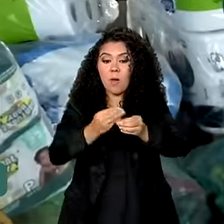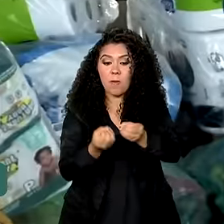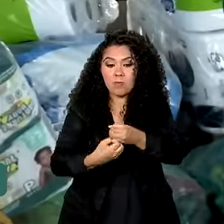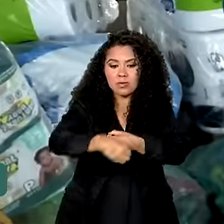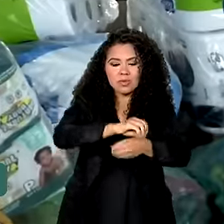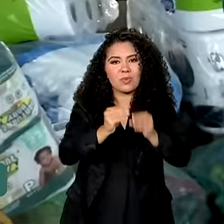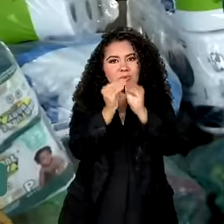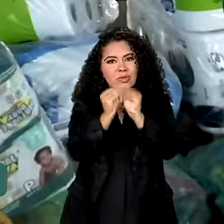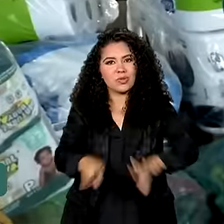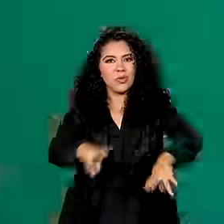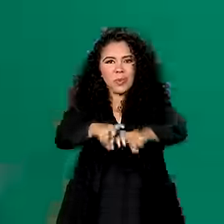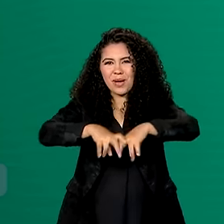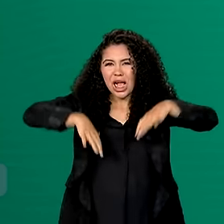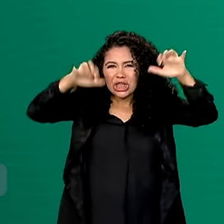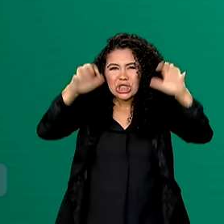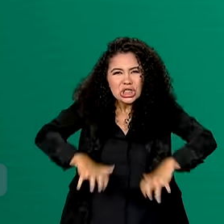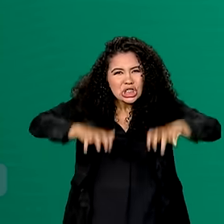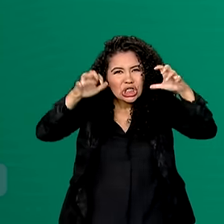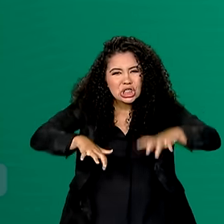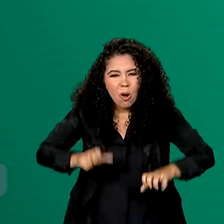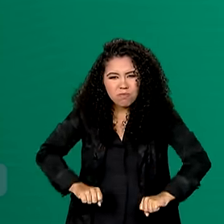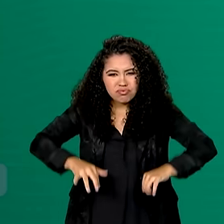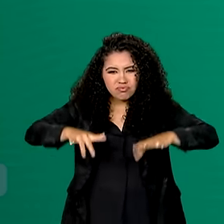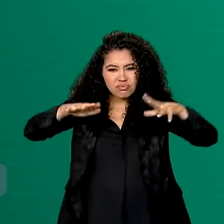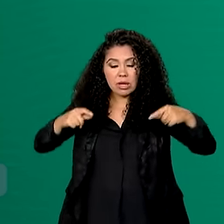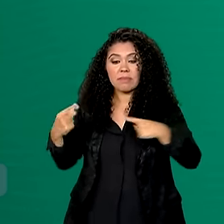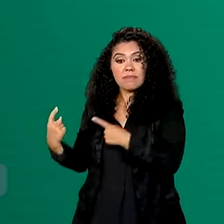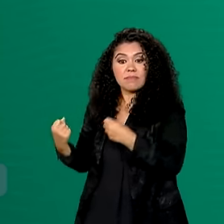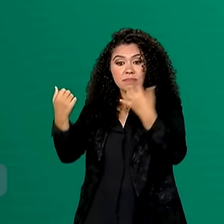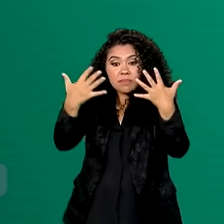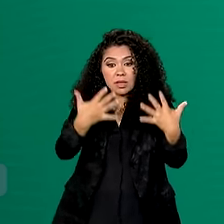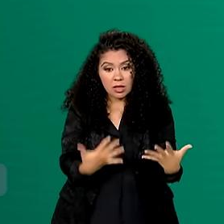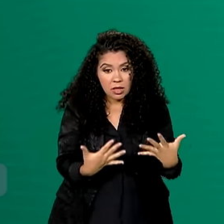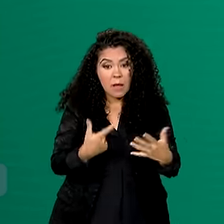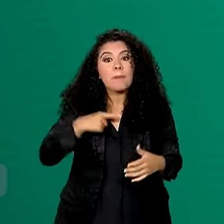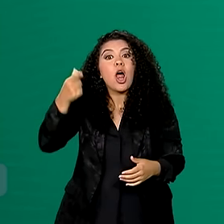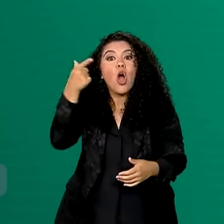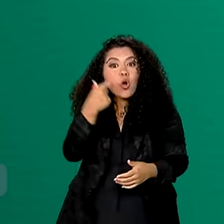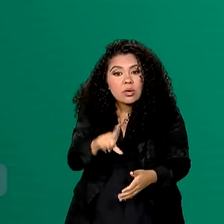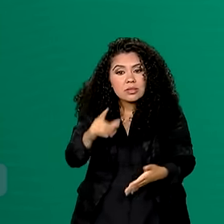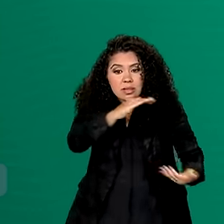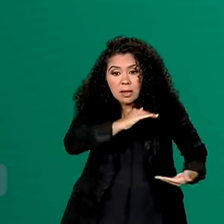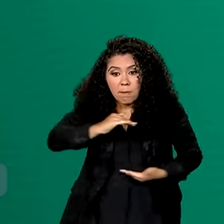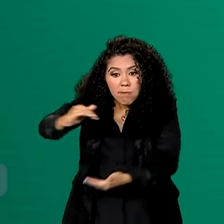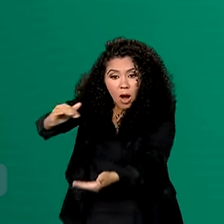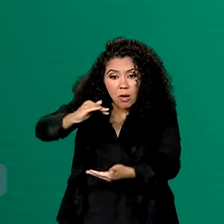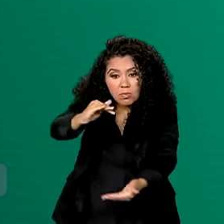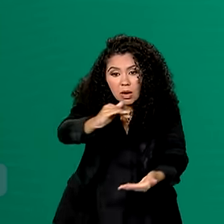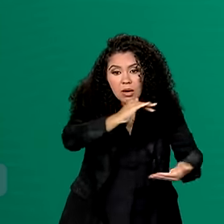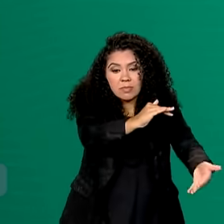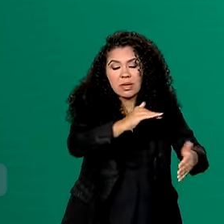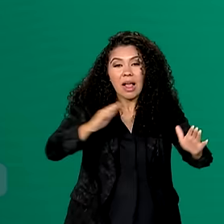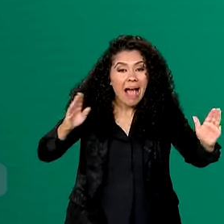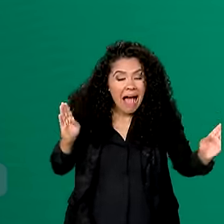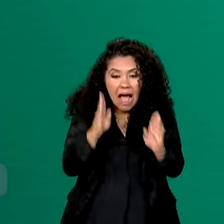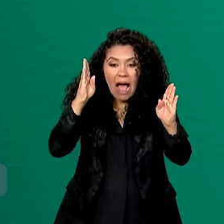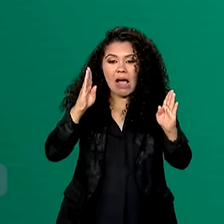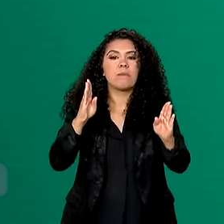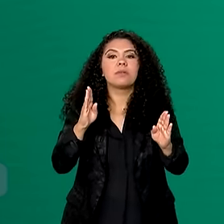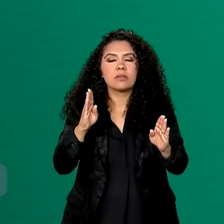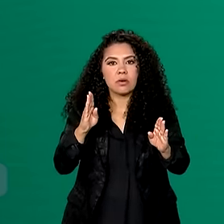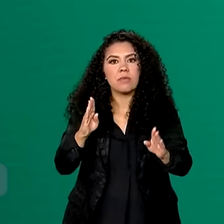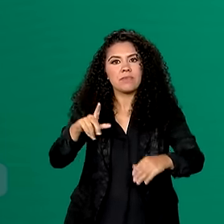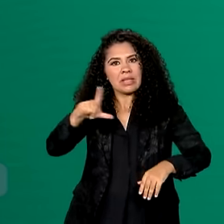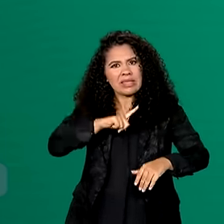afetados pelas enchentes. E para fazer com que tudo isso chegue a quem mais precisa, e de forma rápida, uma